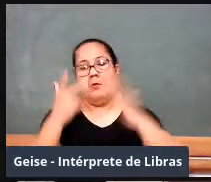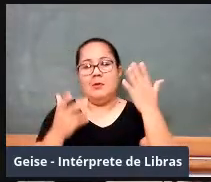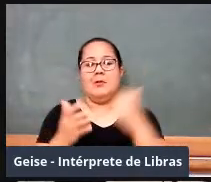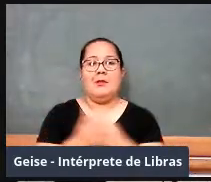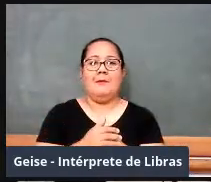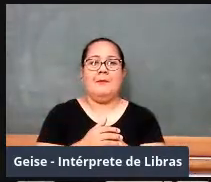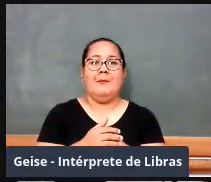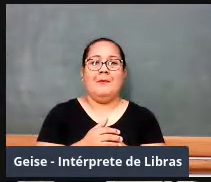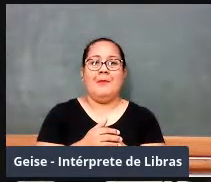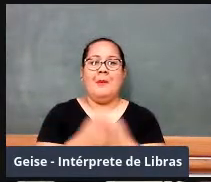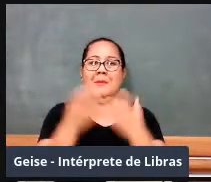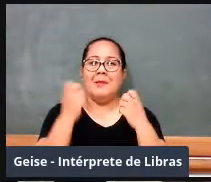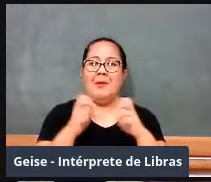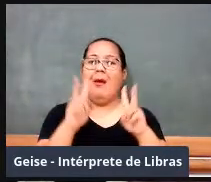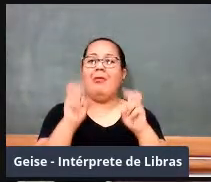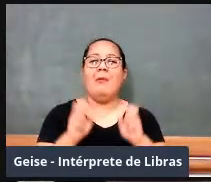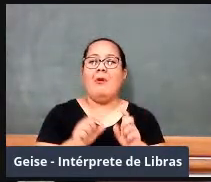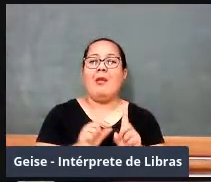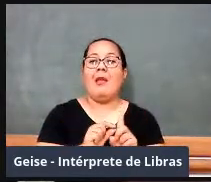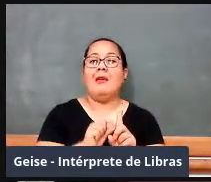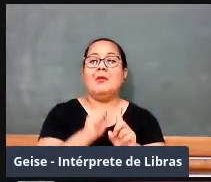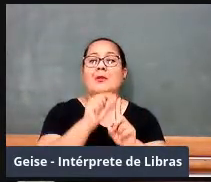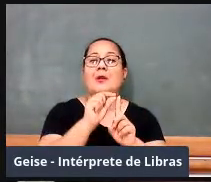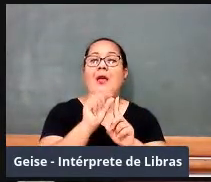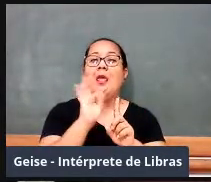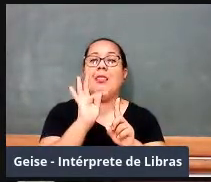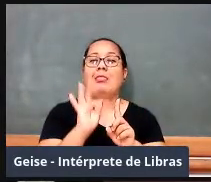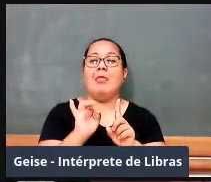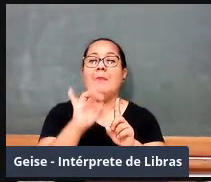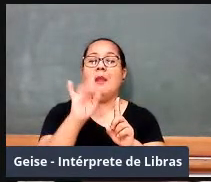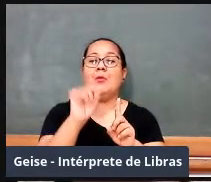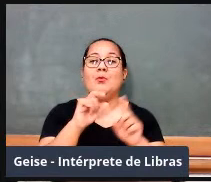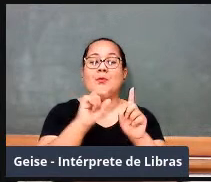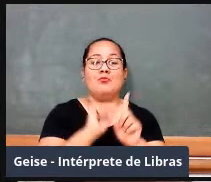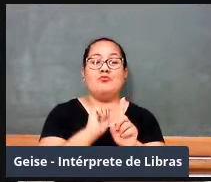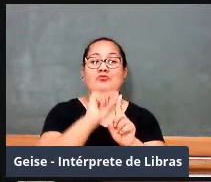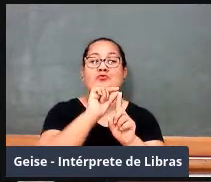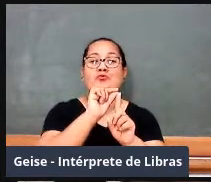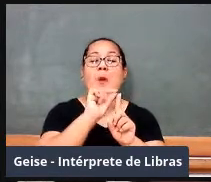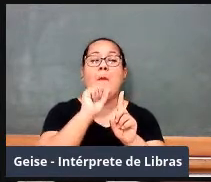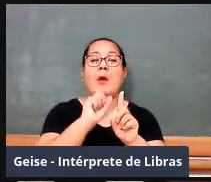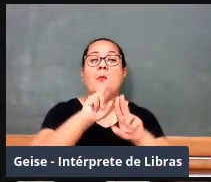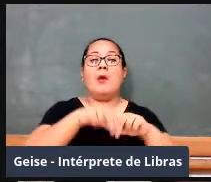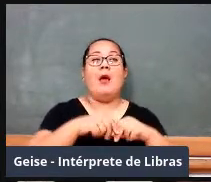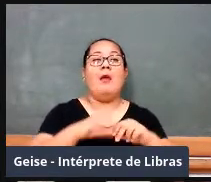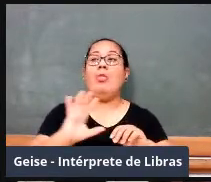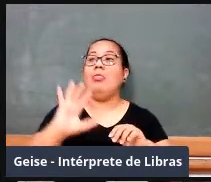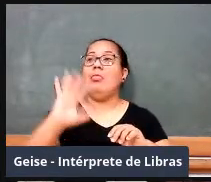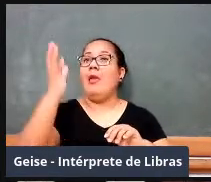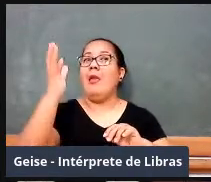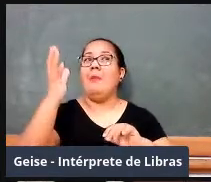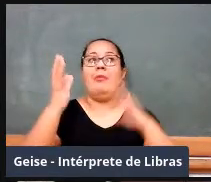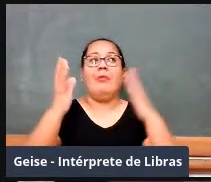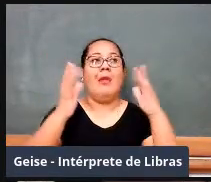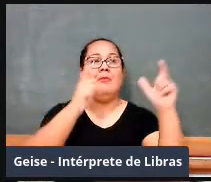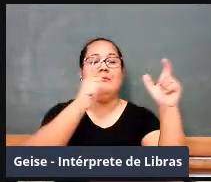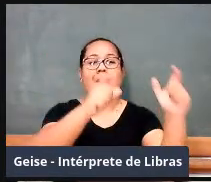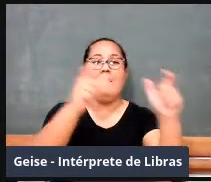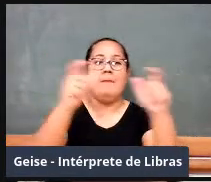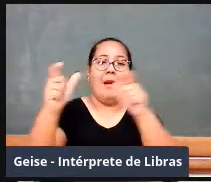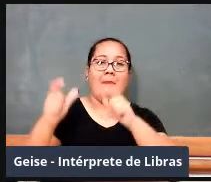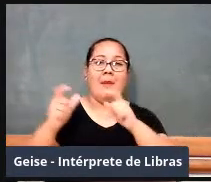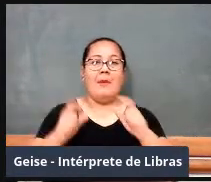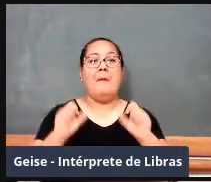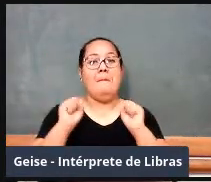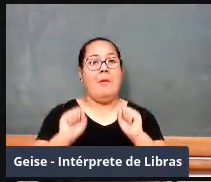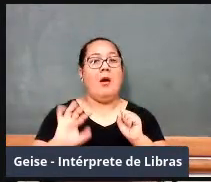é temperatura. Depende do tempo. Ambas as grandezas, tempo e temperatura, modificam-se, mas